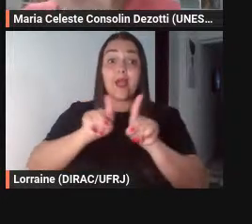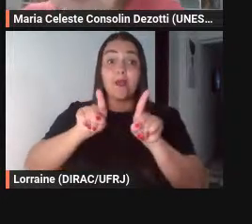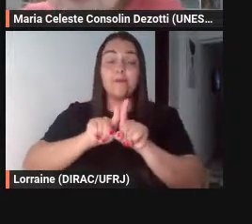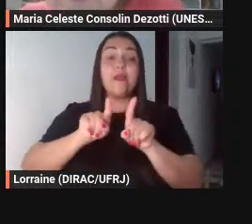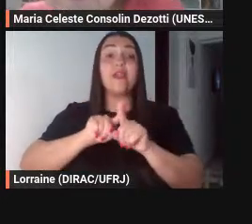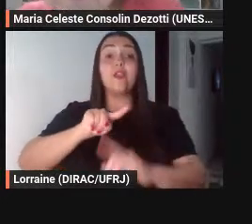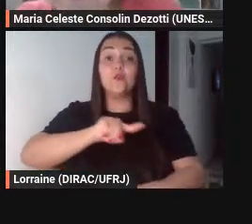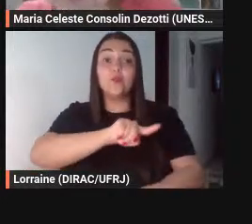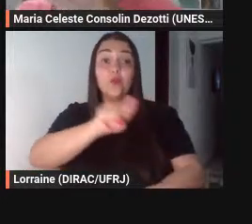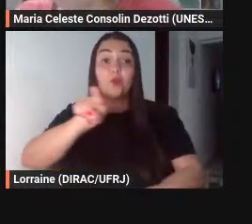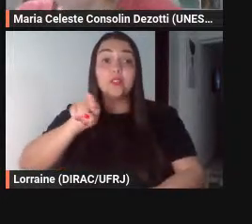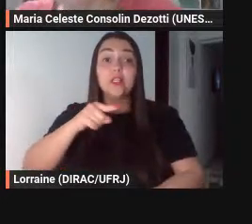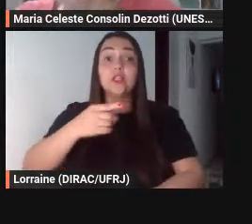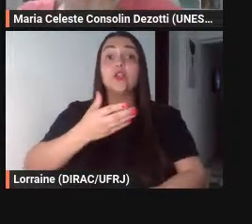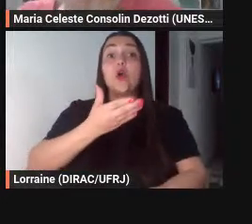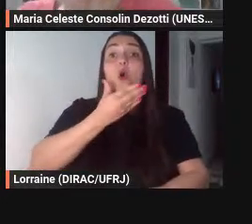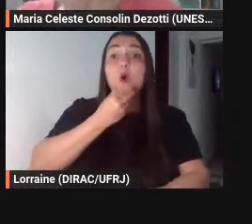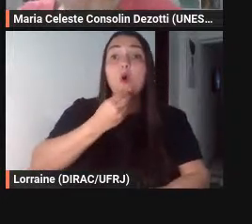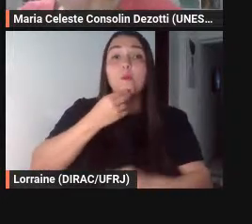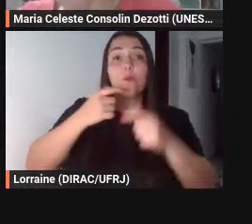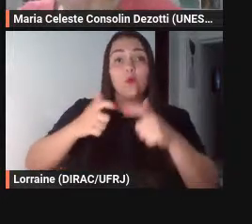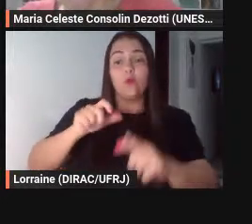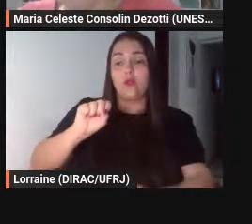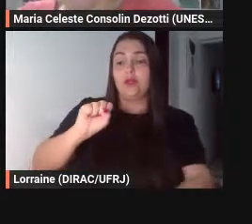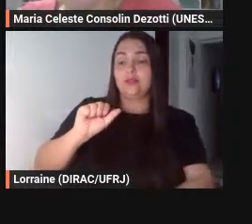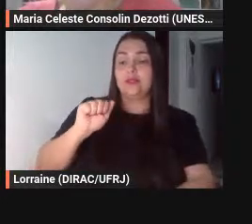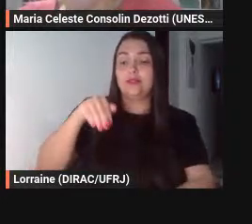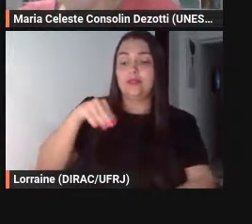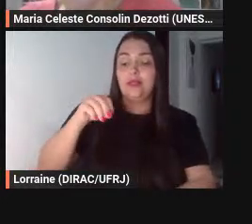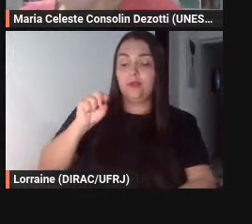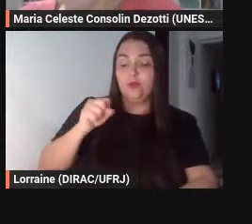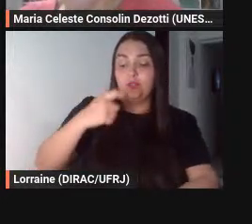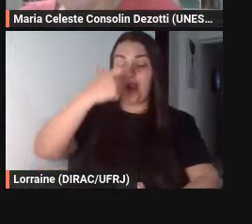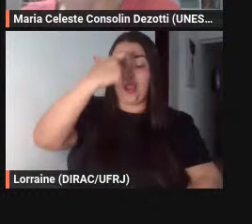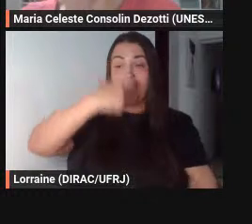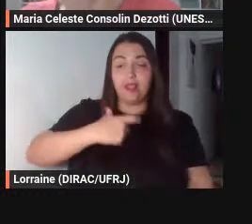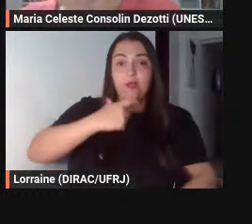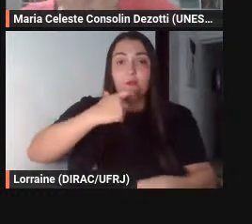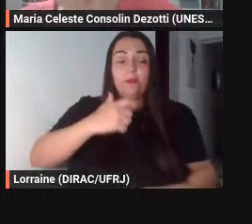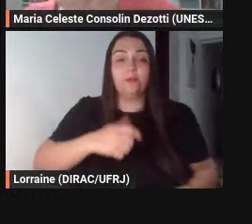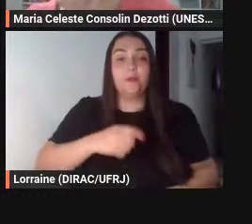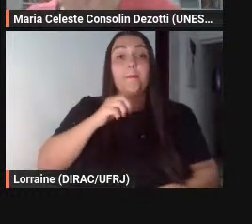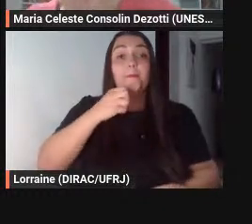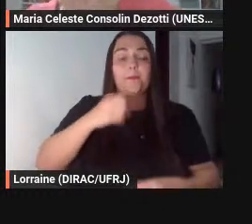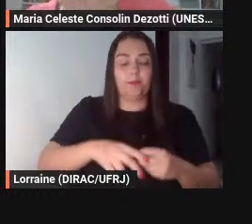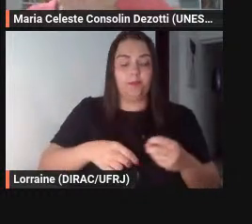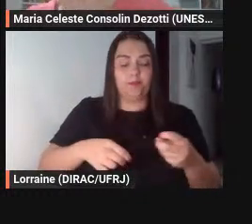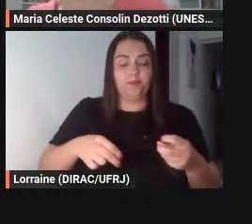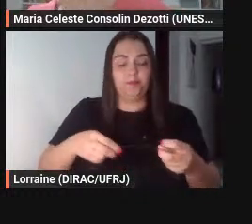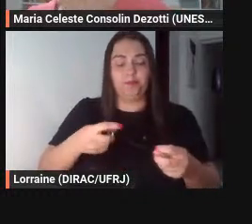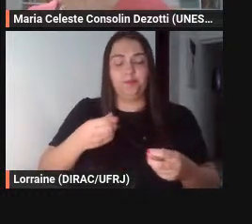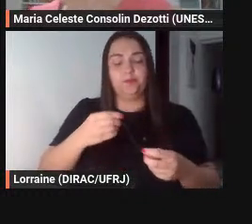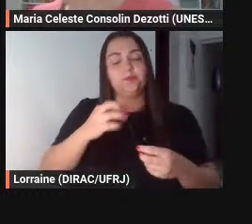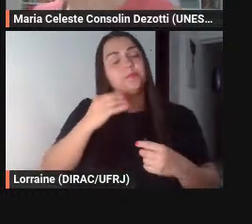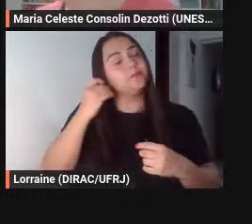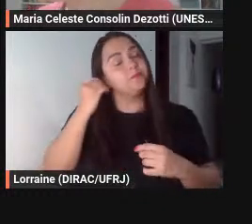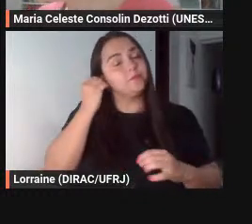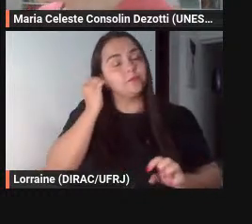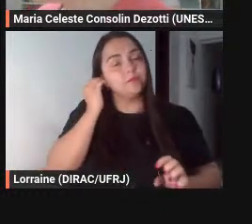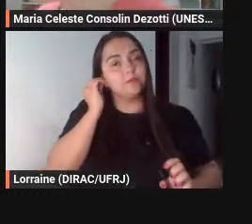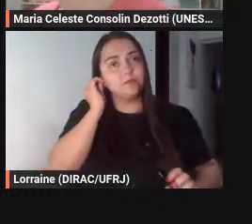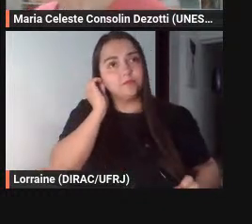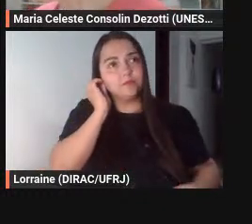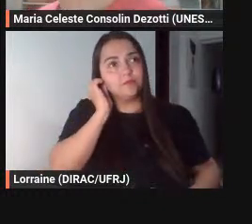homens de Samos esse demagogo não mais vai prejudicar pois está rico etc etc etc